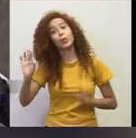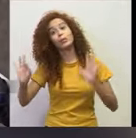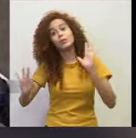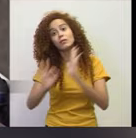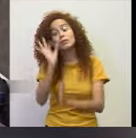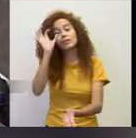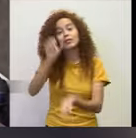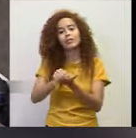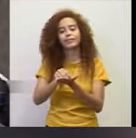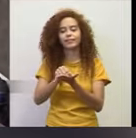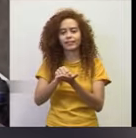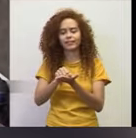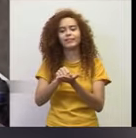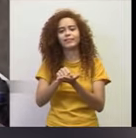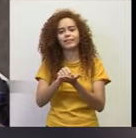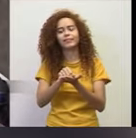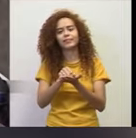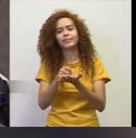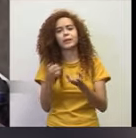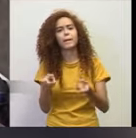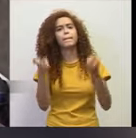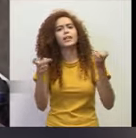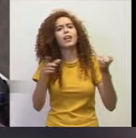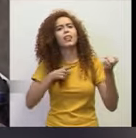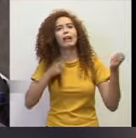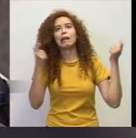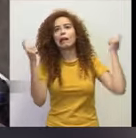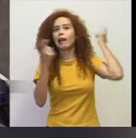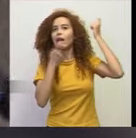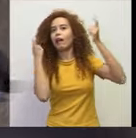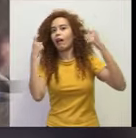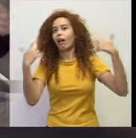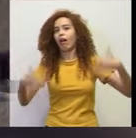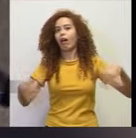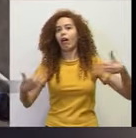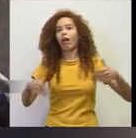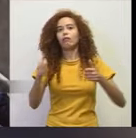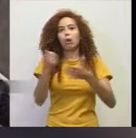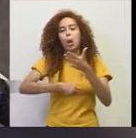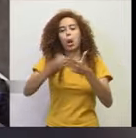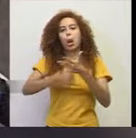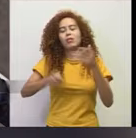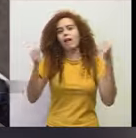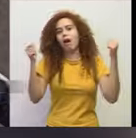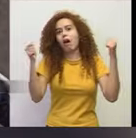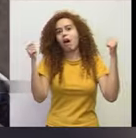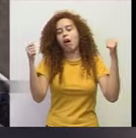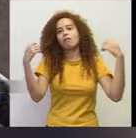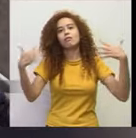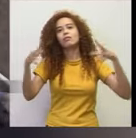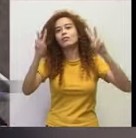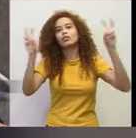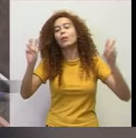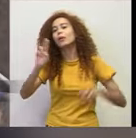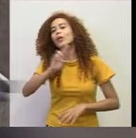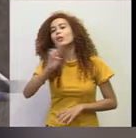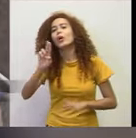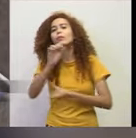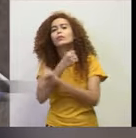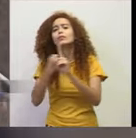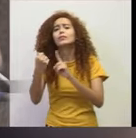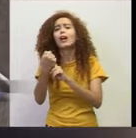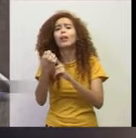registrado. Então, a gente percebe que existe essa preocupação tão grande, essa militância tão forte em se tratando de nome social,